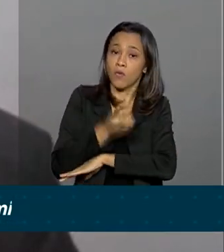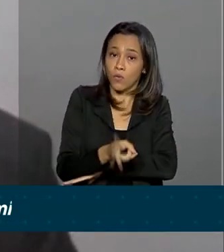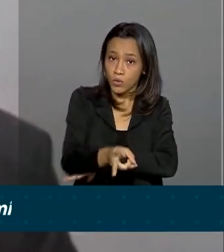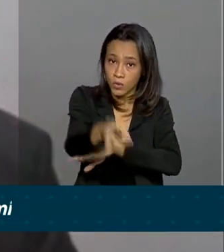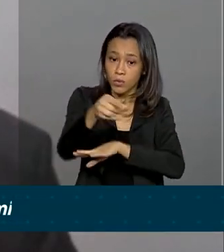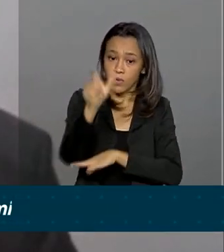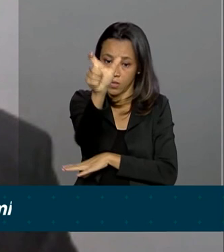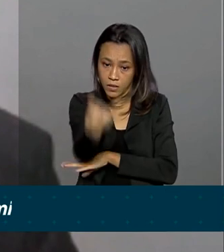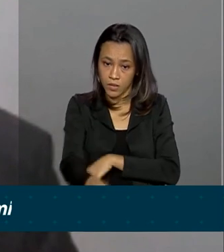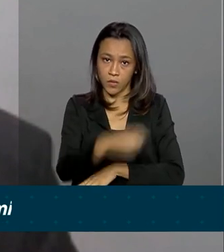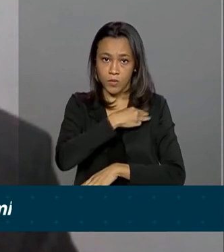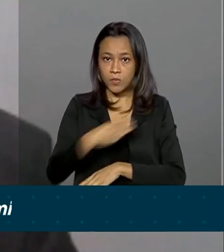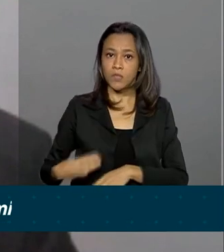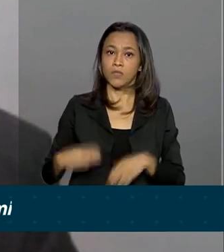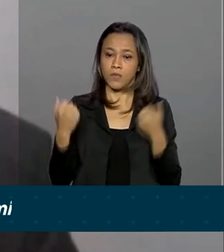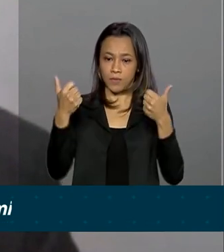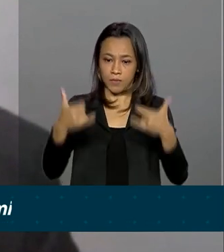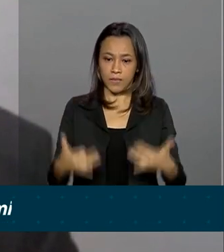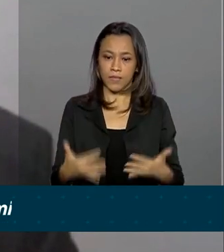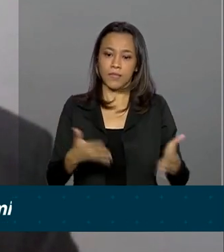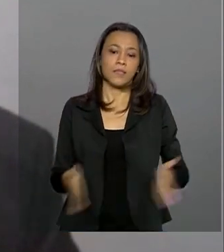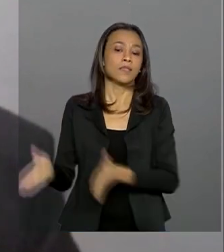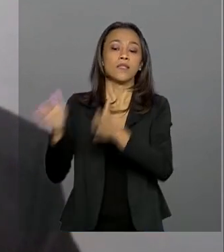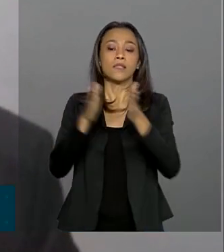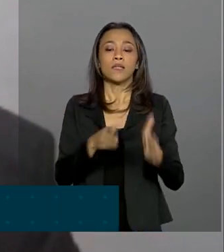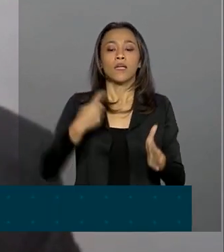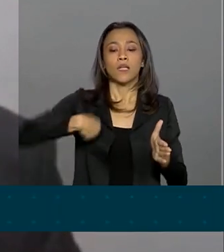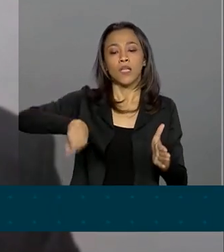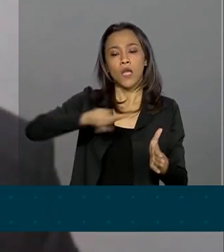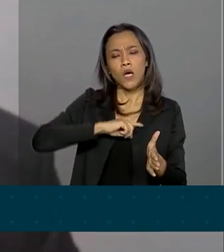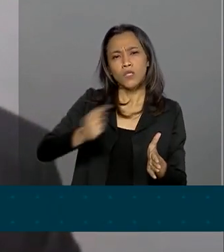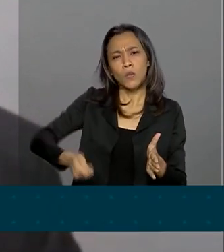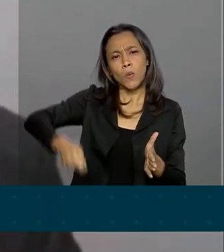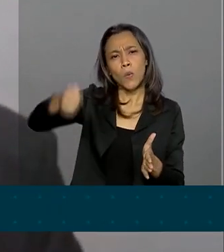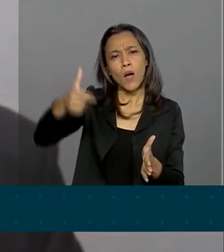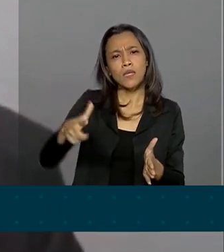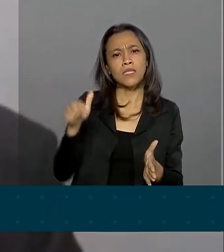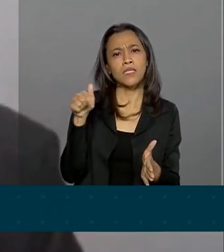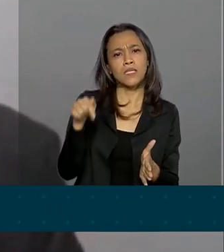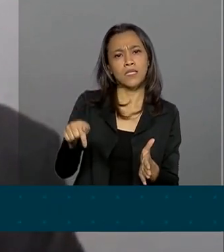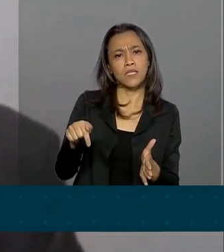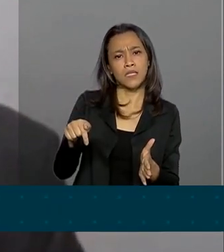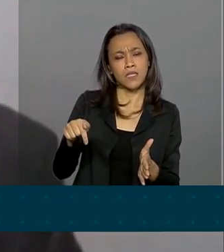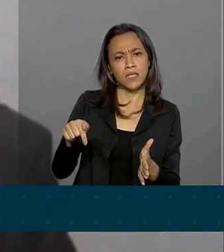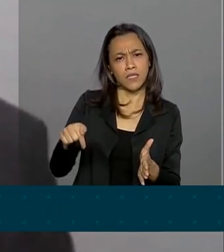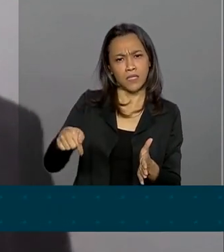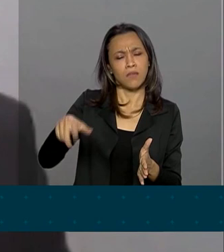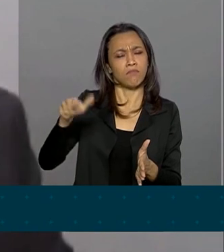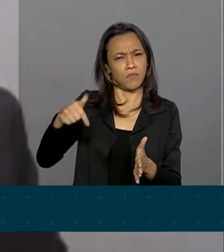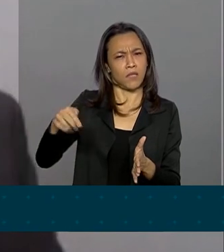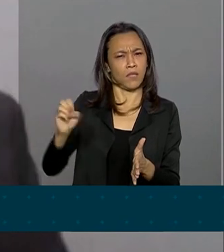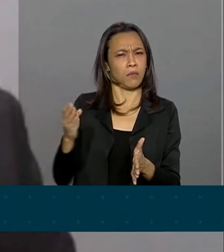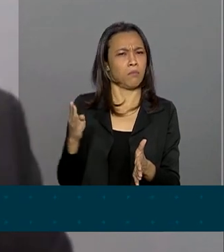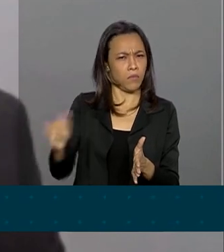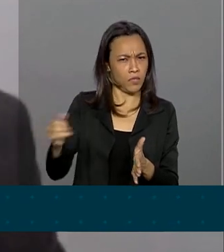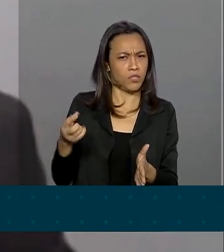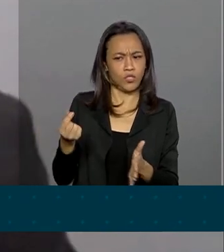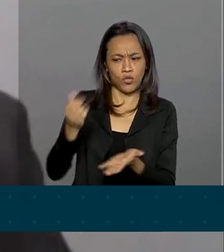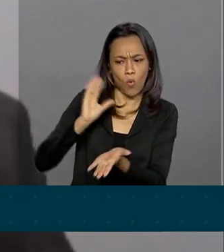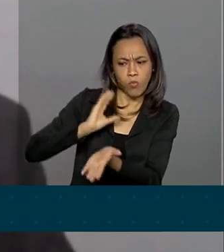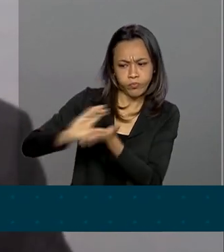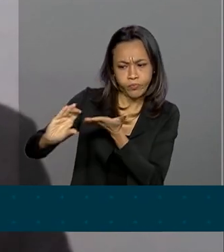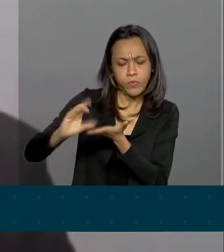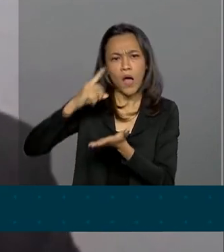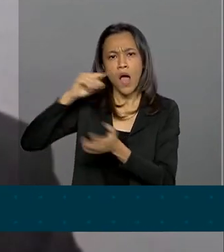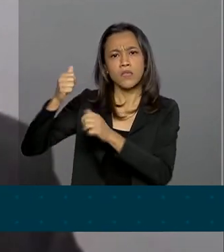ministro Tarcísio de Freitas. Nós vamos ficar com um total de quase 75 mil de novos investimentos em análise no tribunal,